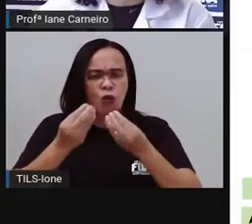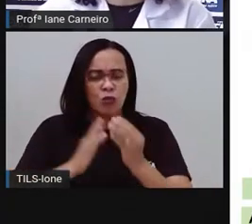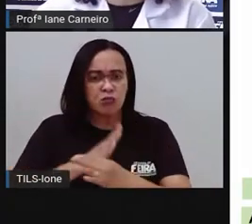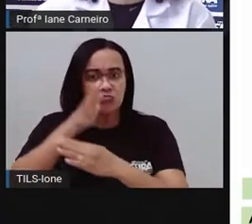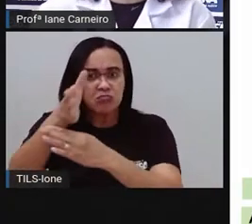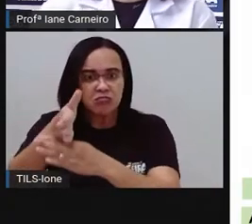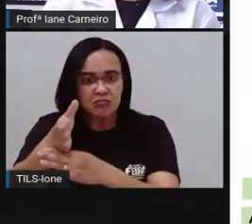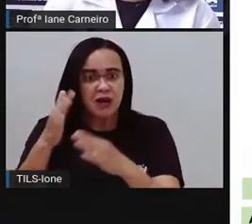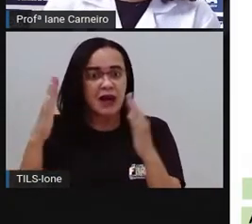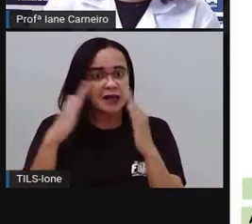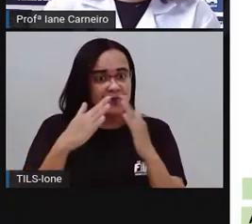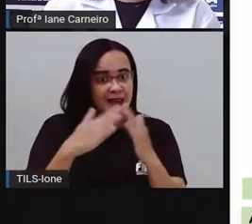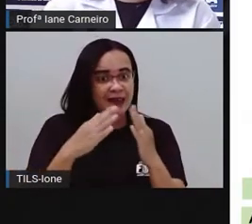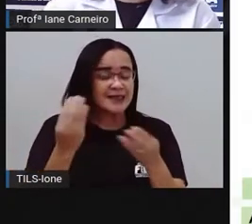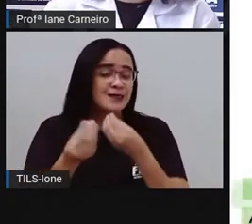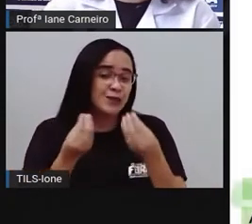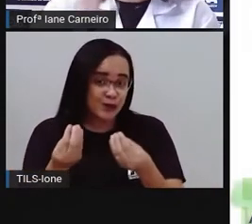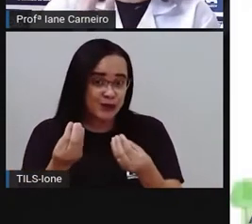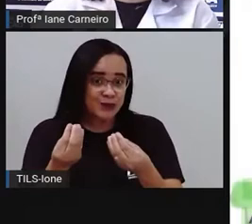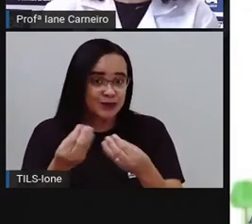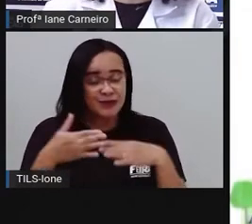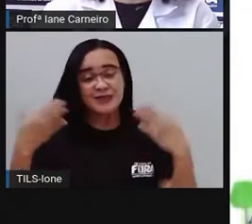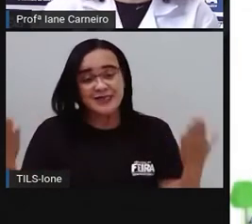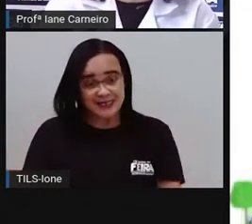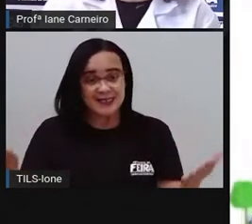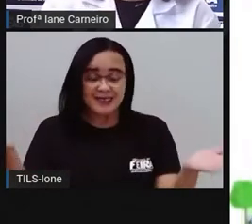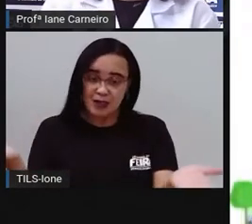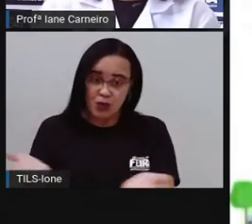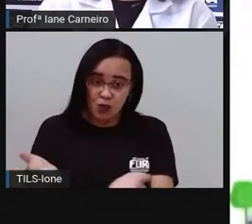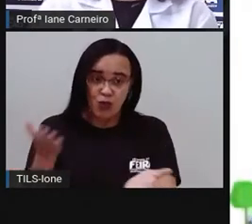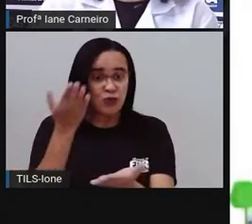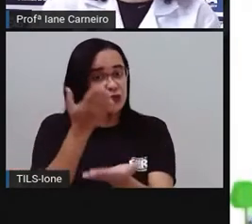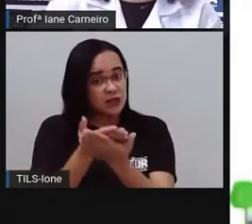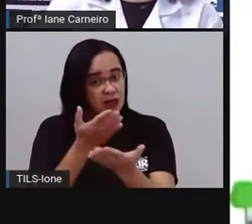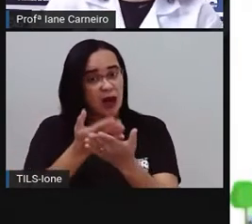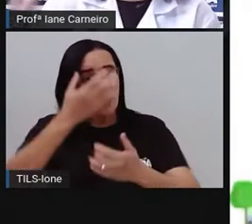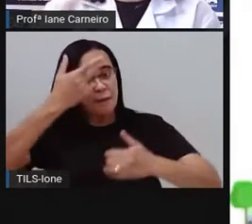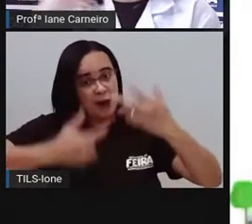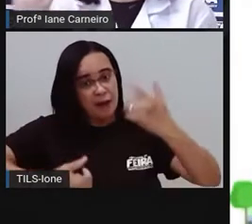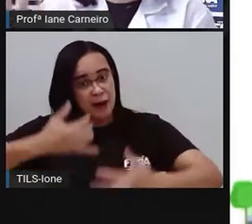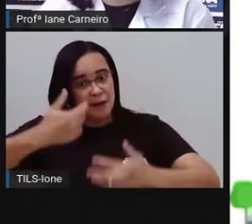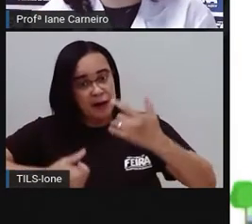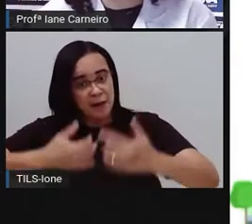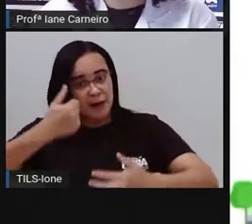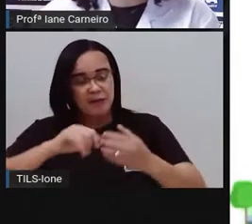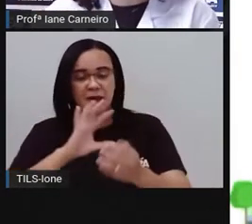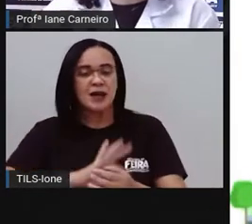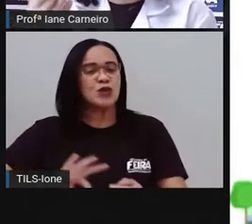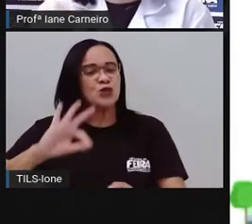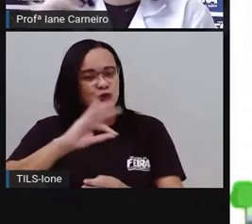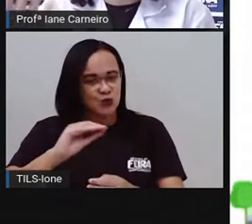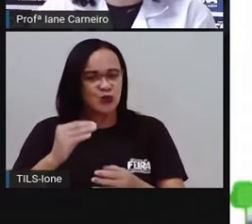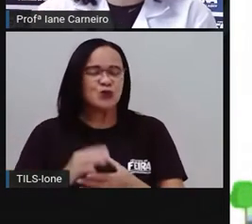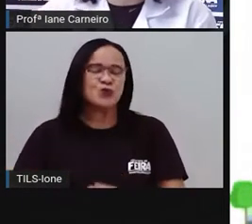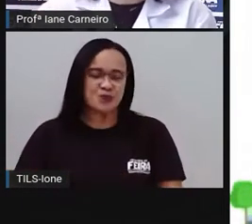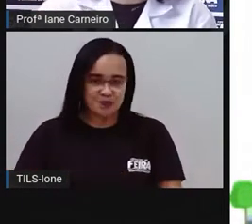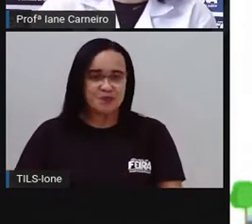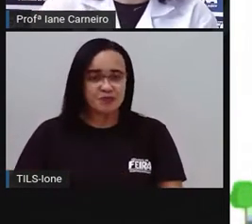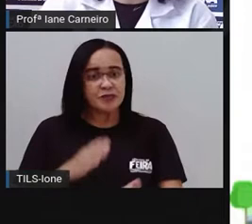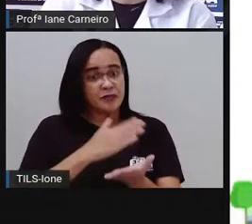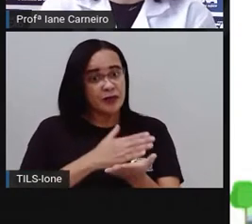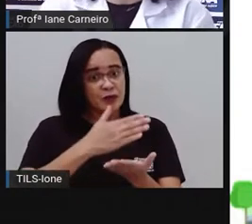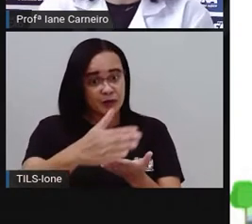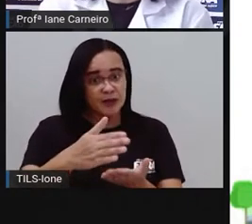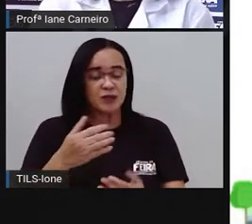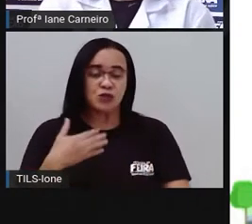certo? Então, a nossa aula de hoje vai ser sobre isso. Então, gente está, né? Como a Pró já começou a conversa com